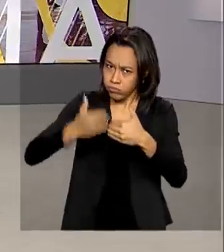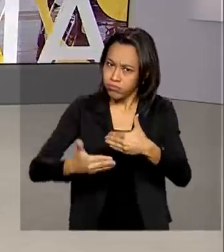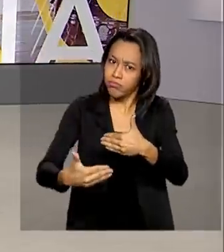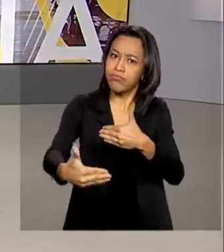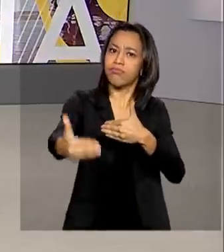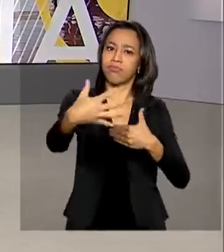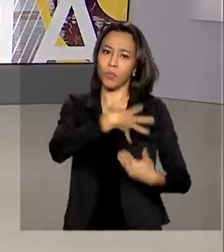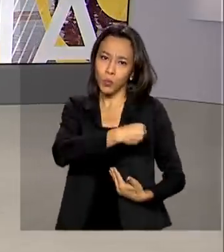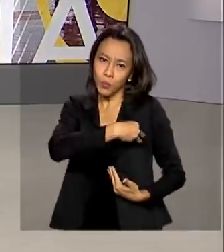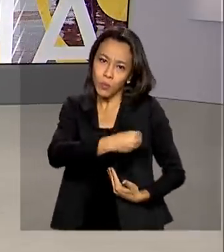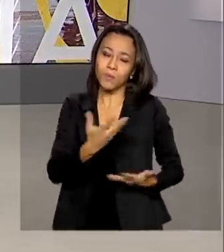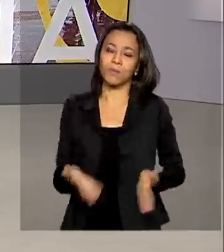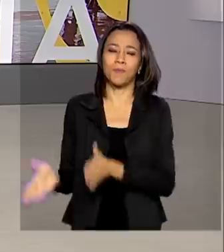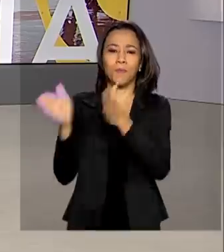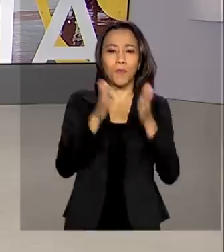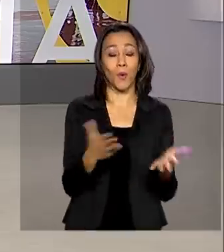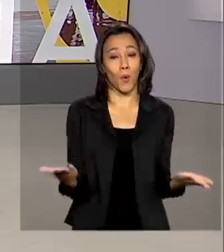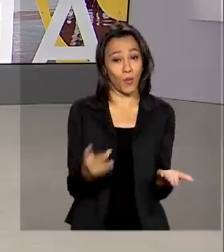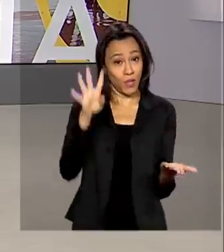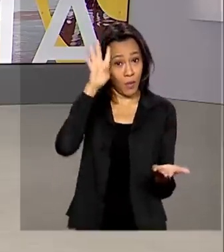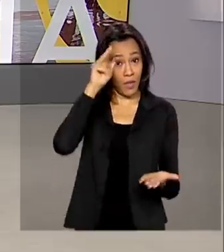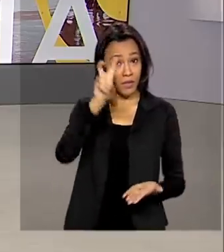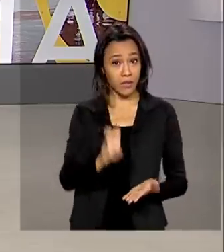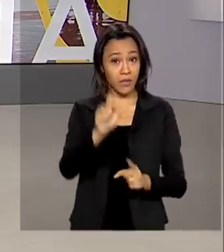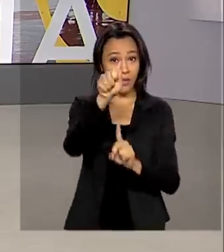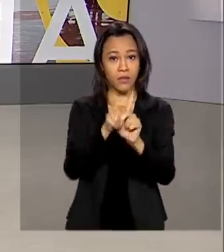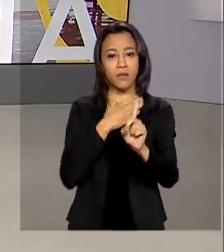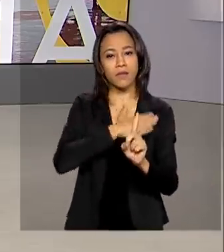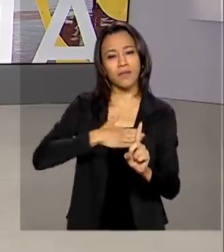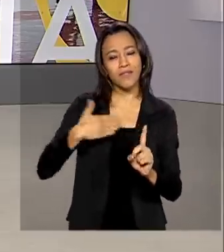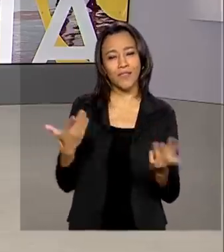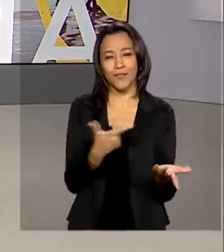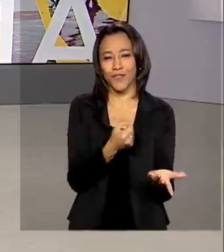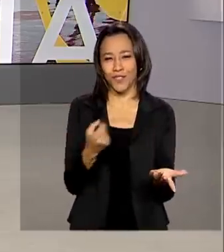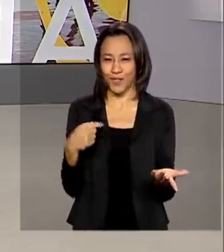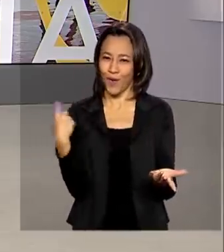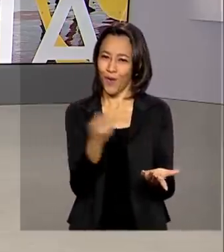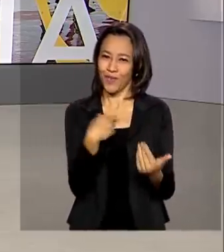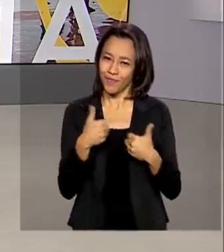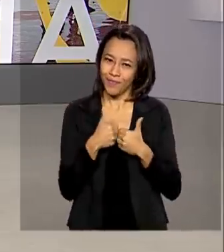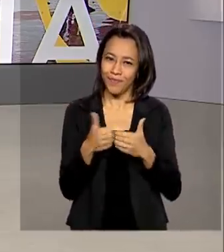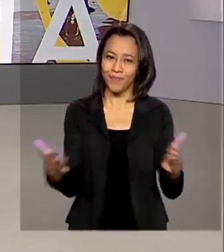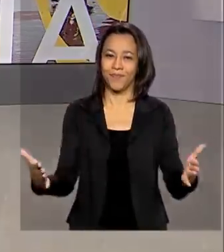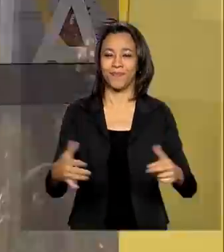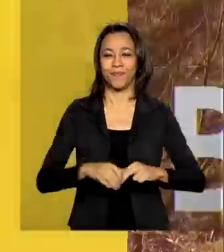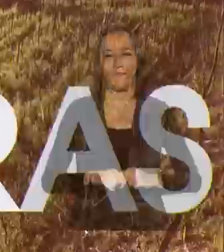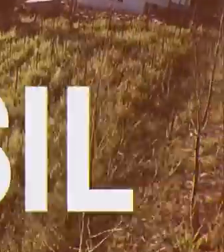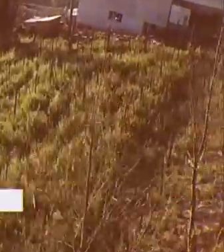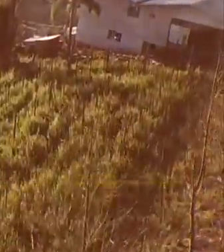Hoje é quarta-feira, 5 de agosto de 2020. O Brasil em Dia começa agora.